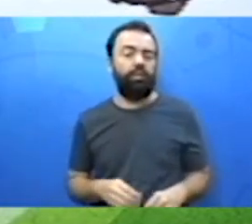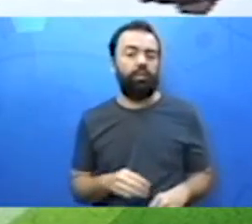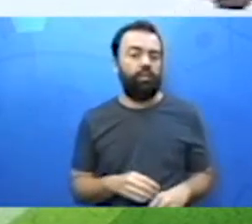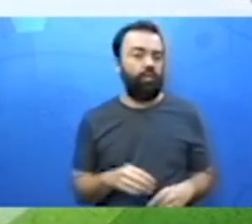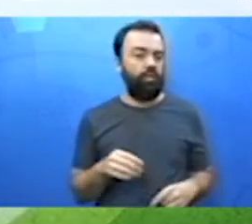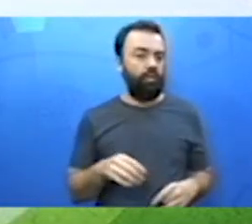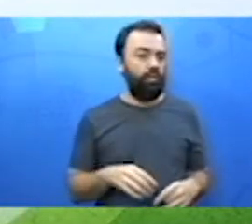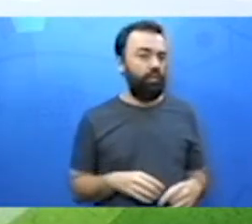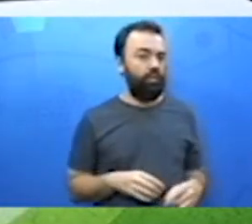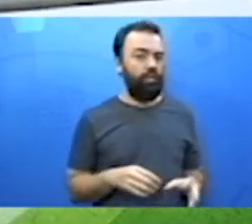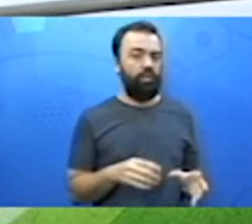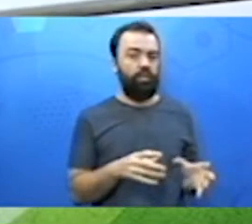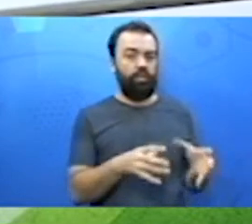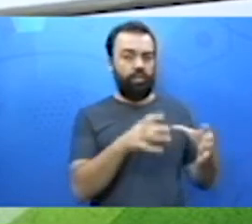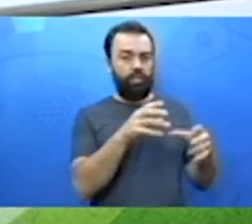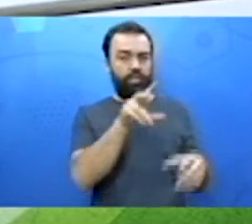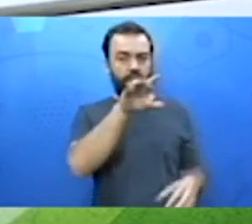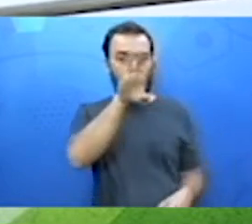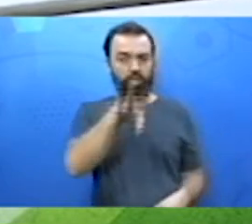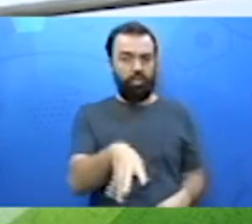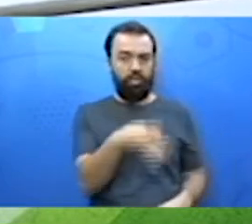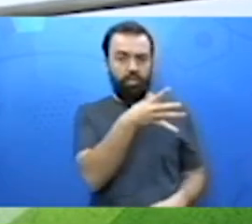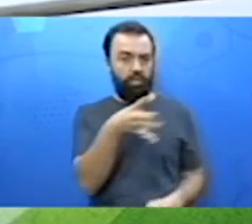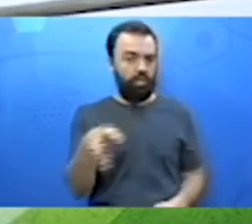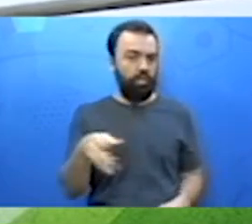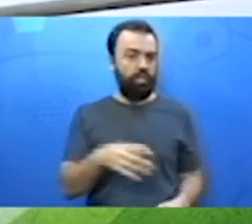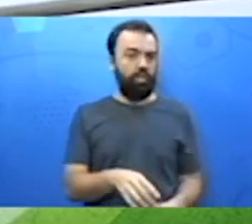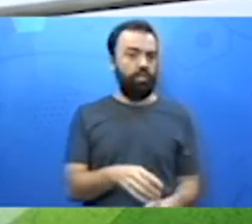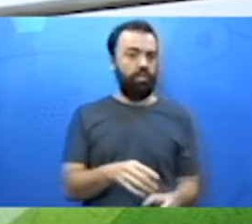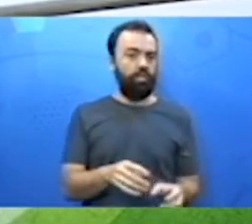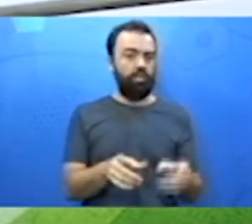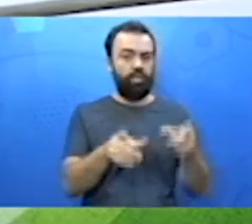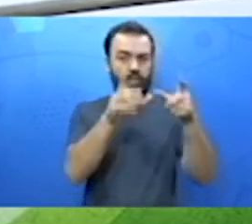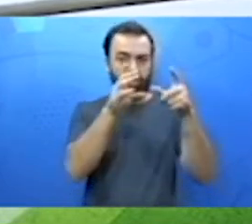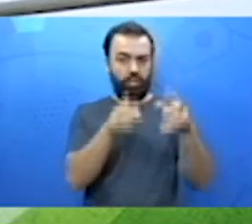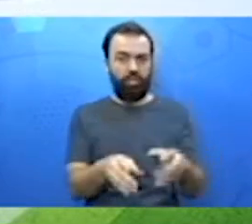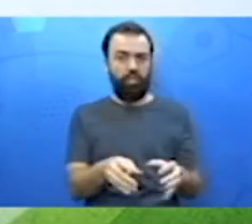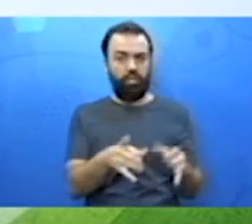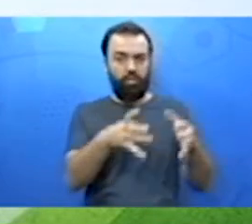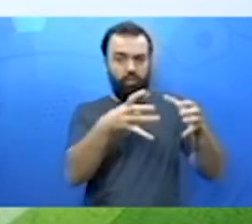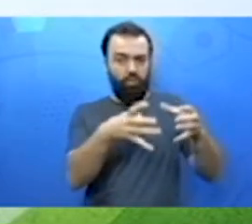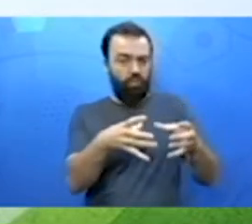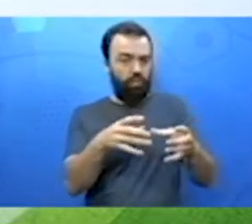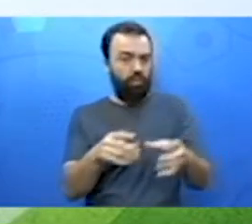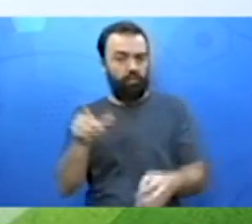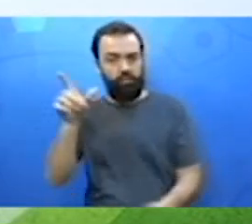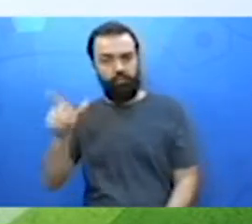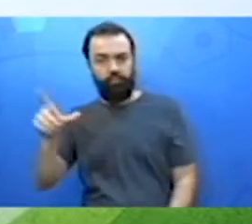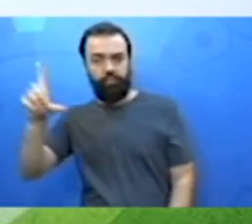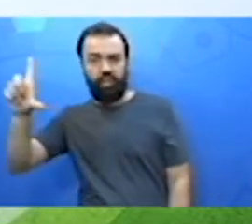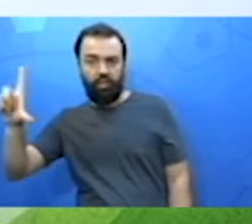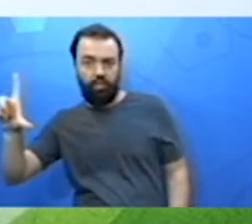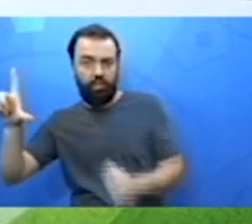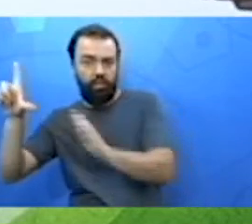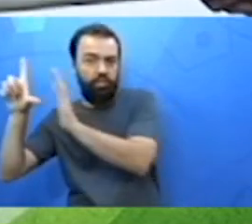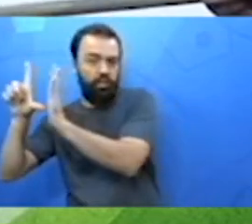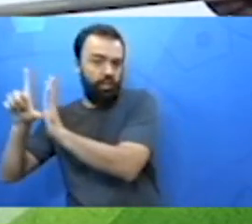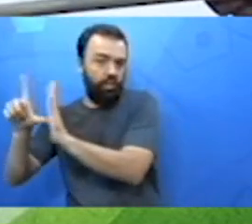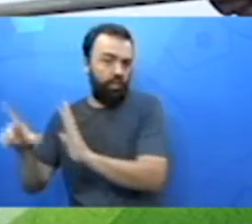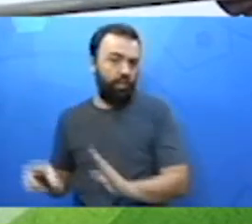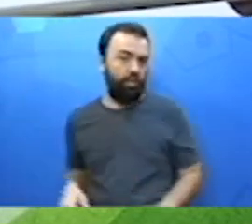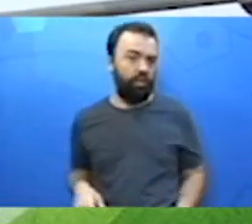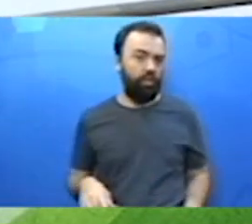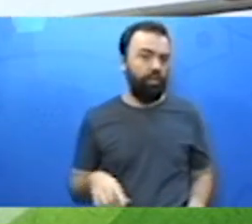Vezes 2, 60 vasilhas. Aí aqui, olha só. Se aqui deu